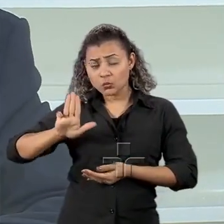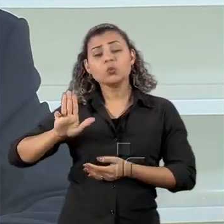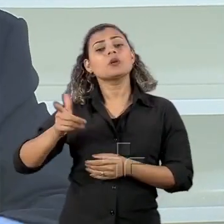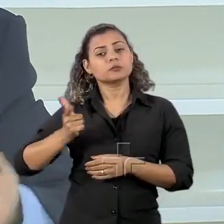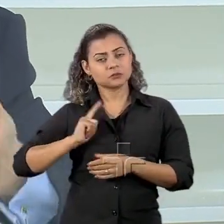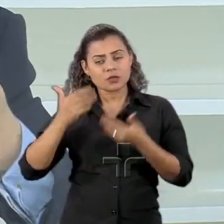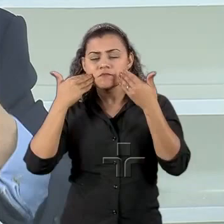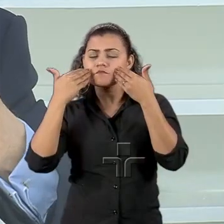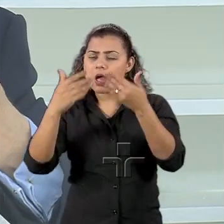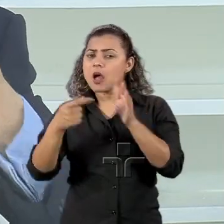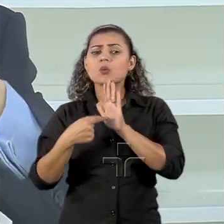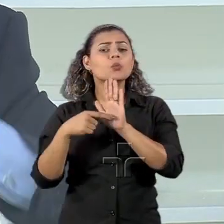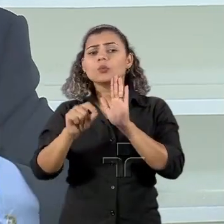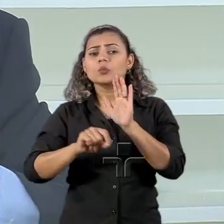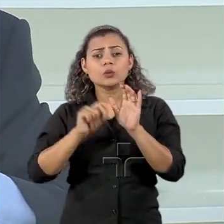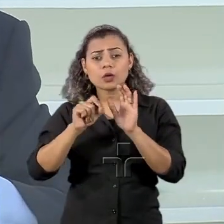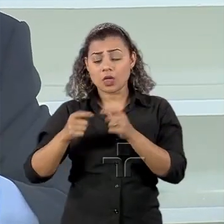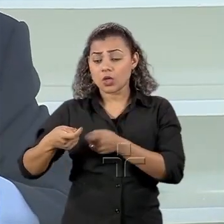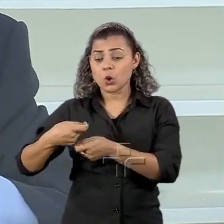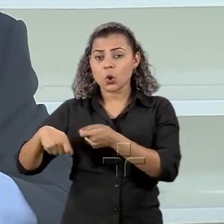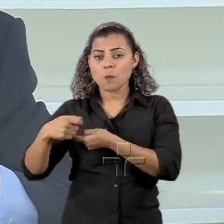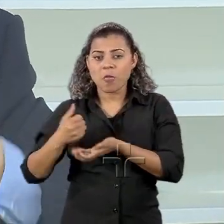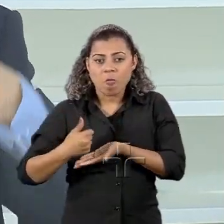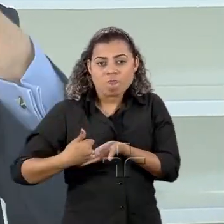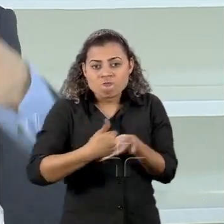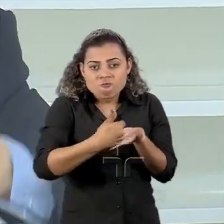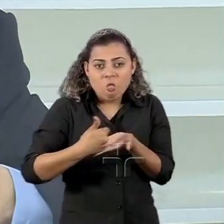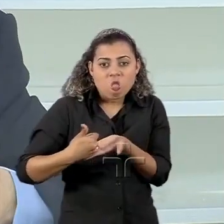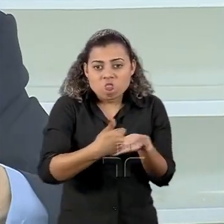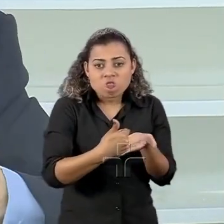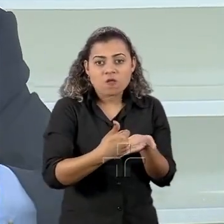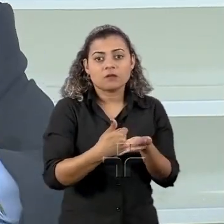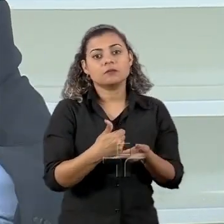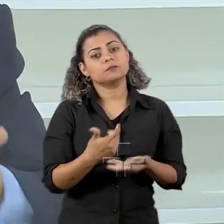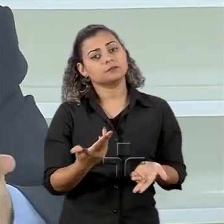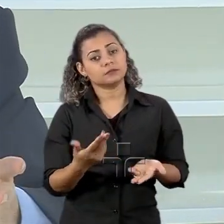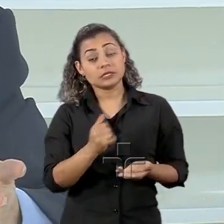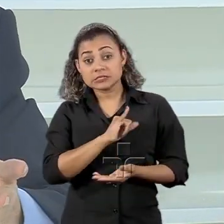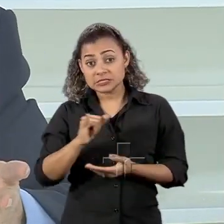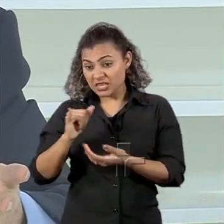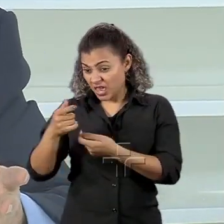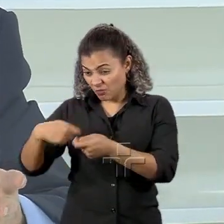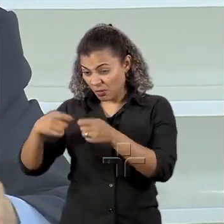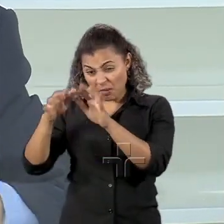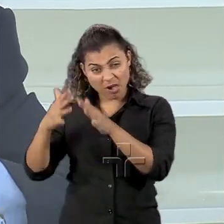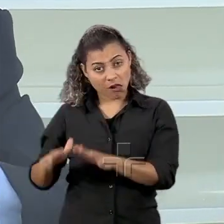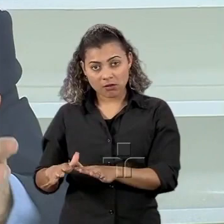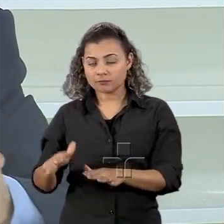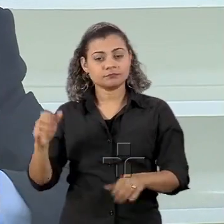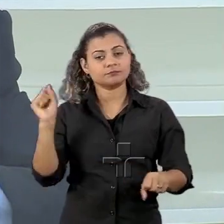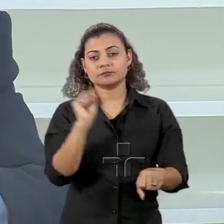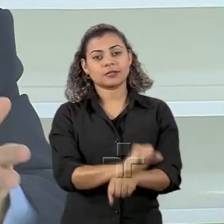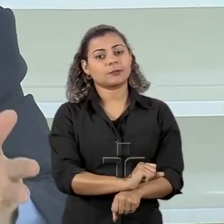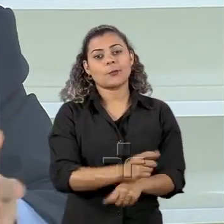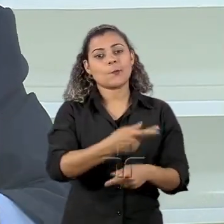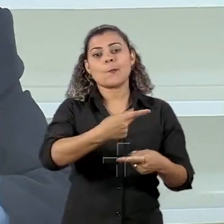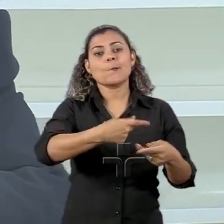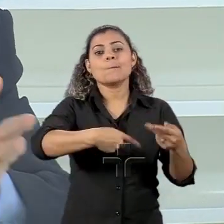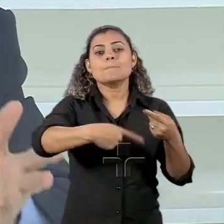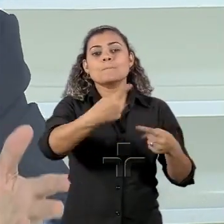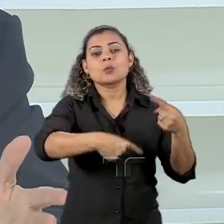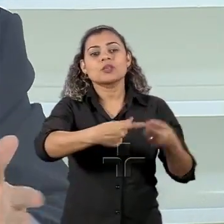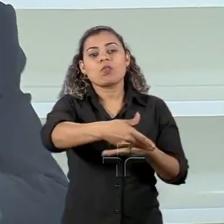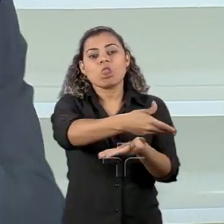evidência porque havia a economia por trás. Depois que a economia desmoronou, acabou a política externa, deixou de ser ativa e